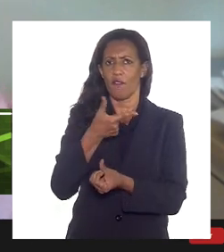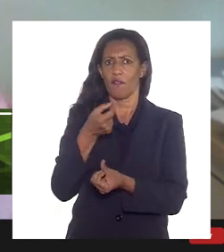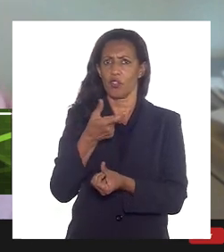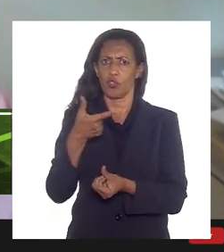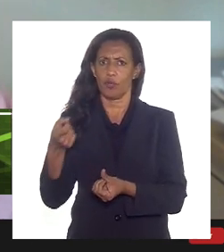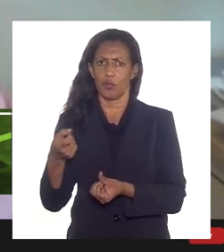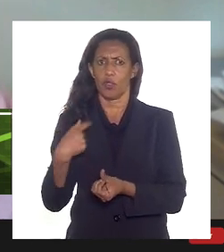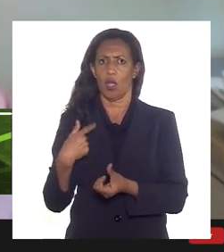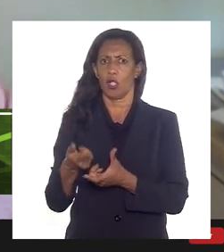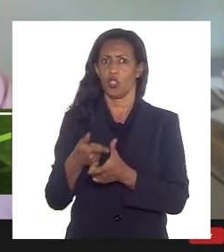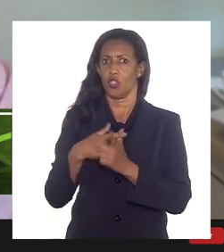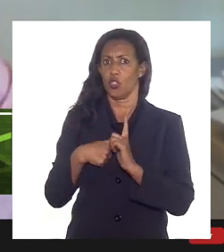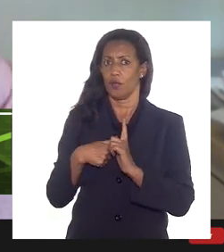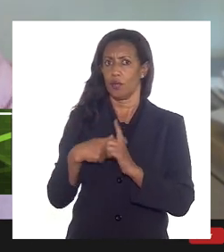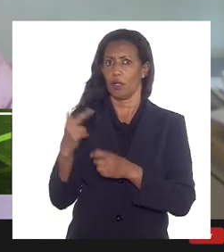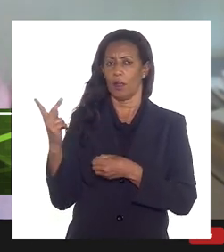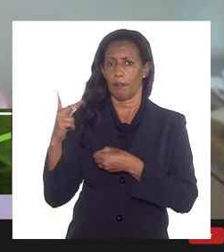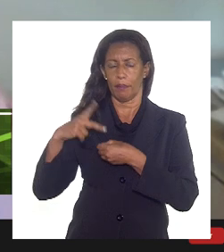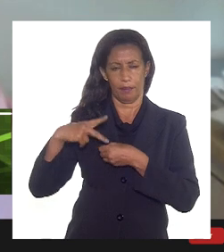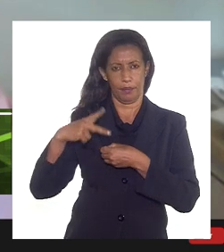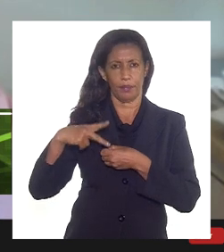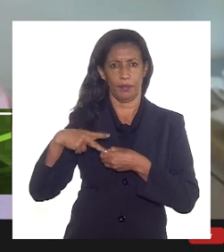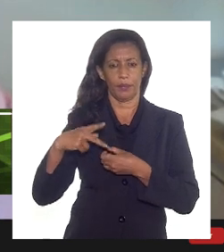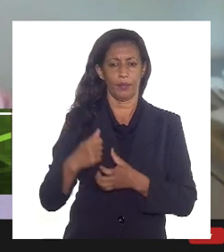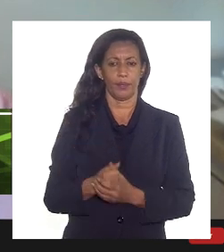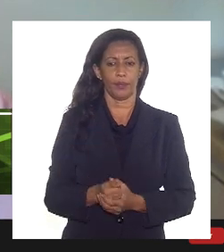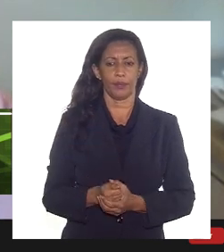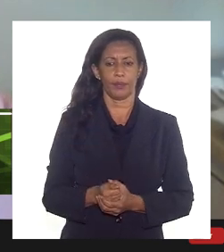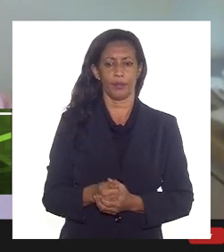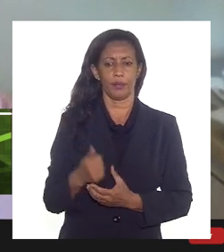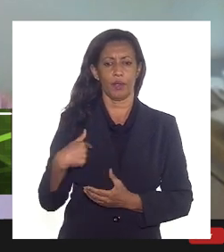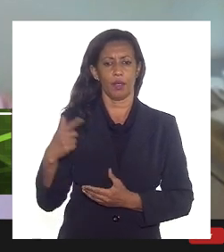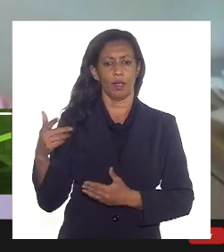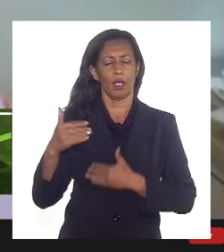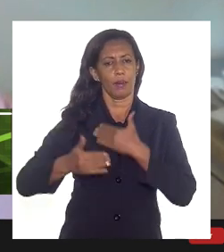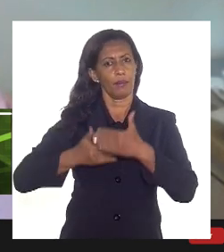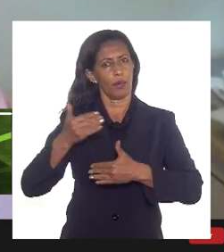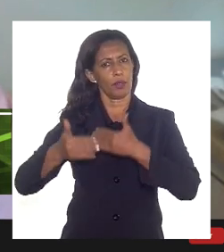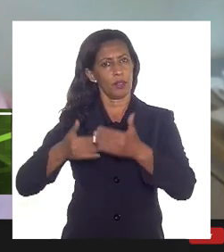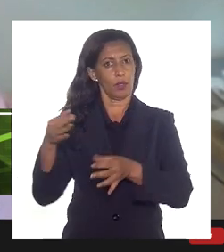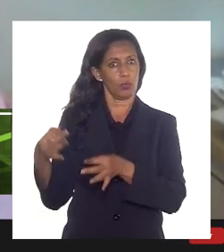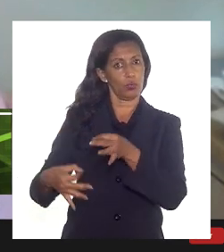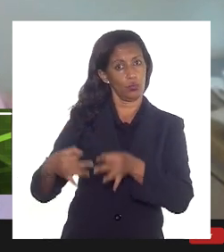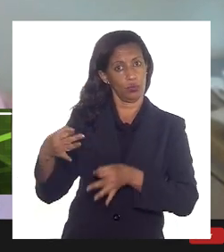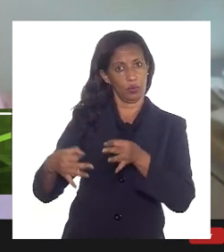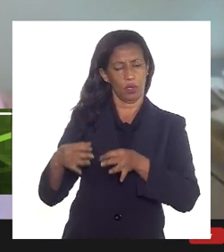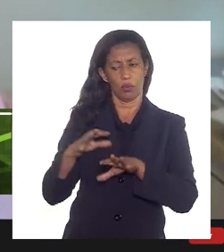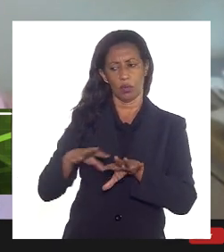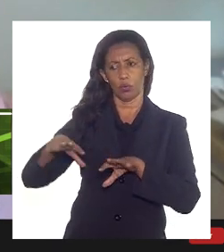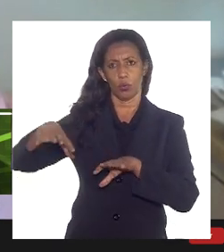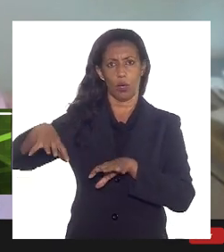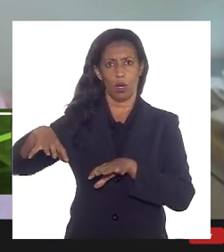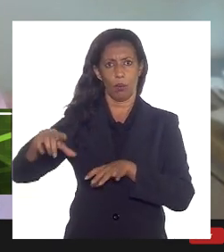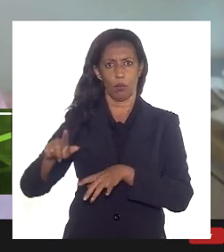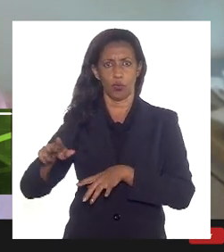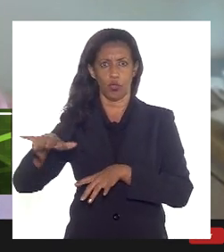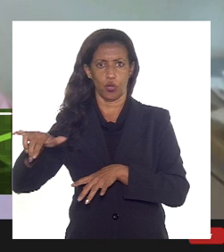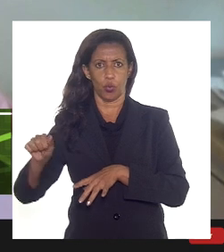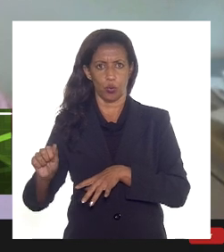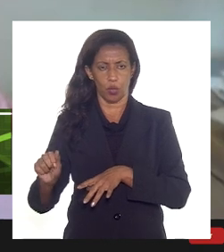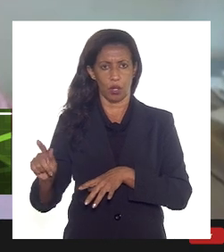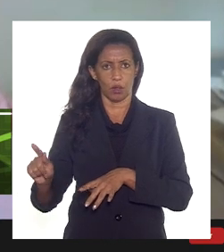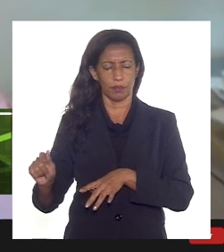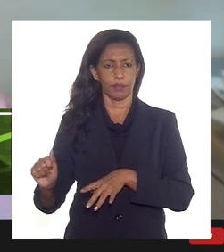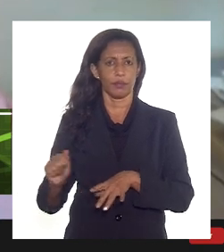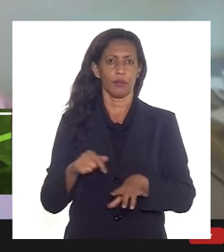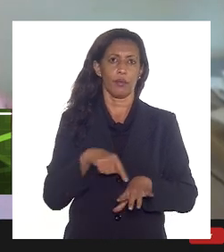há uma dívida da Petrobras que está em processo judicial tanto do campo de Lula, como bem disse aqui o